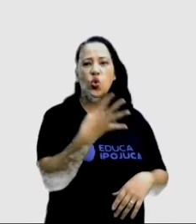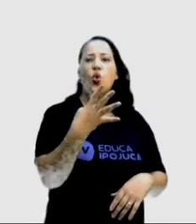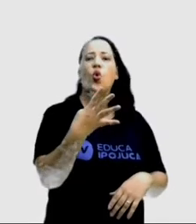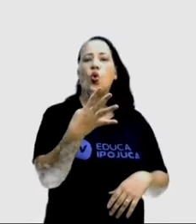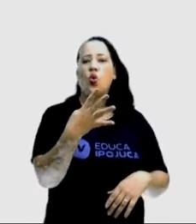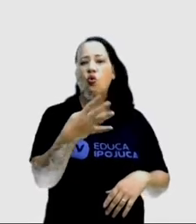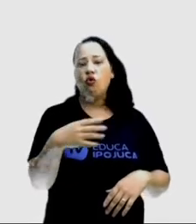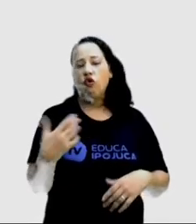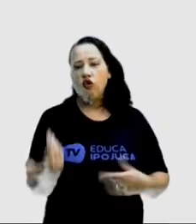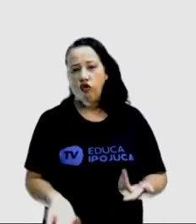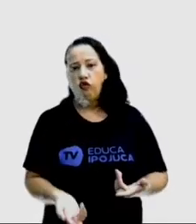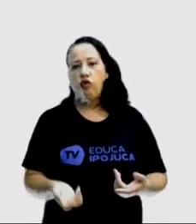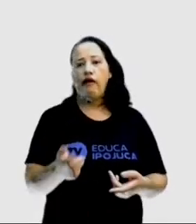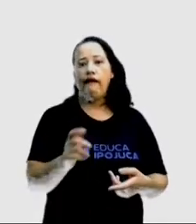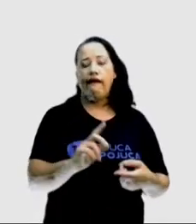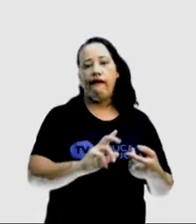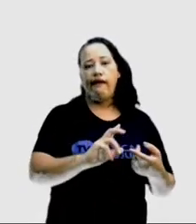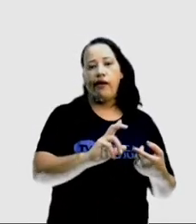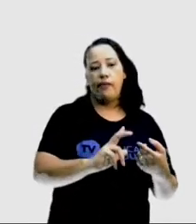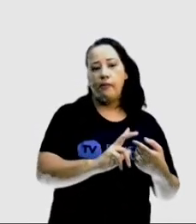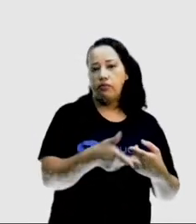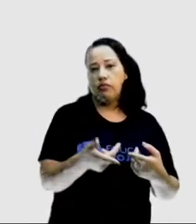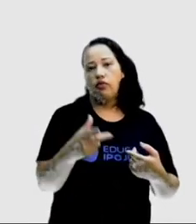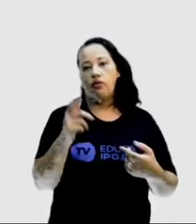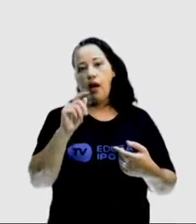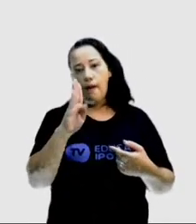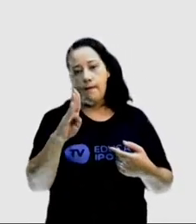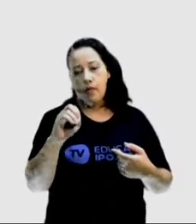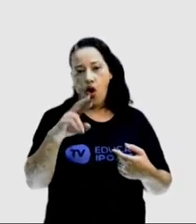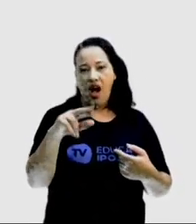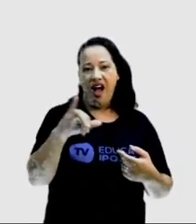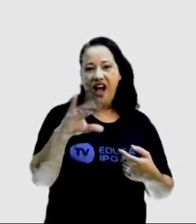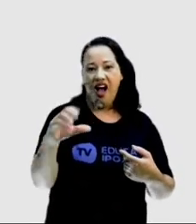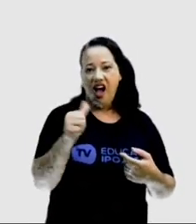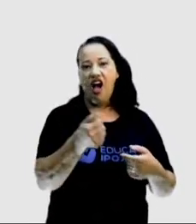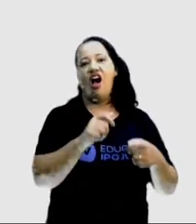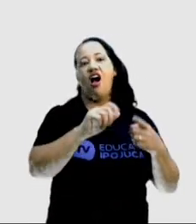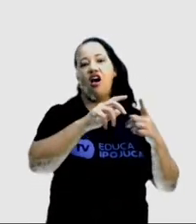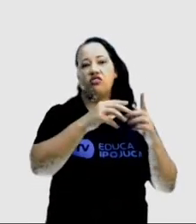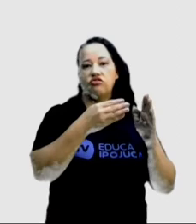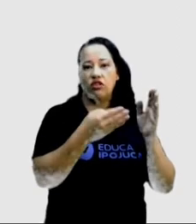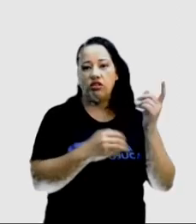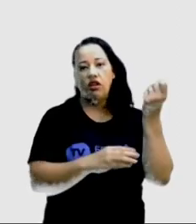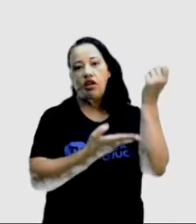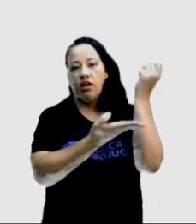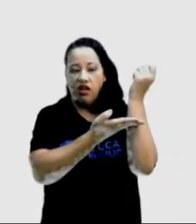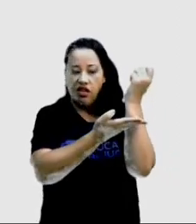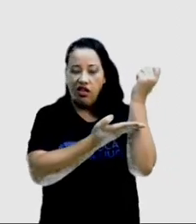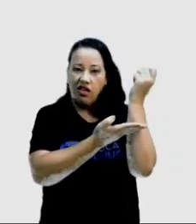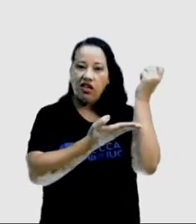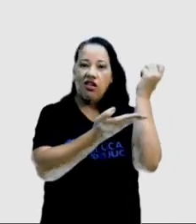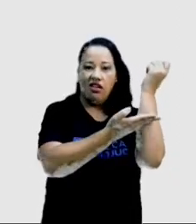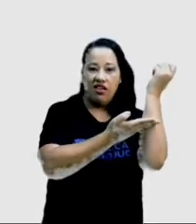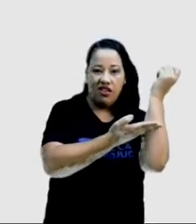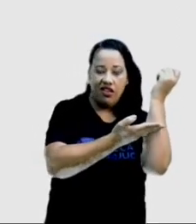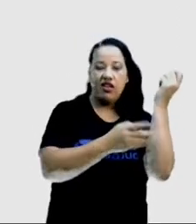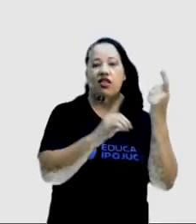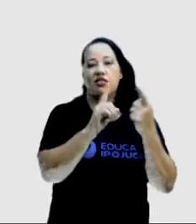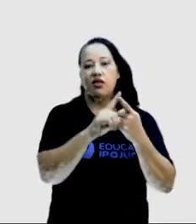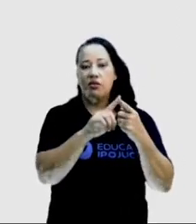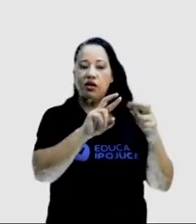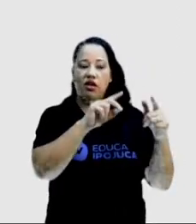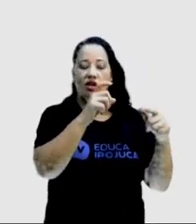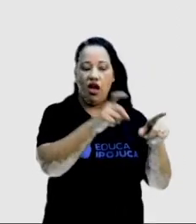extração de borracha, até a própria questão de agricultura, extração de